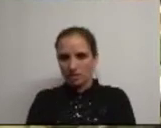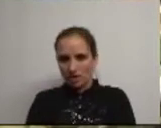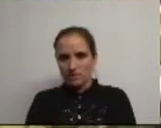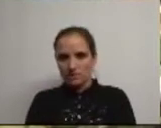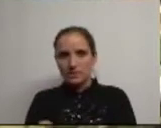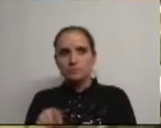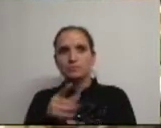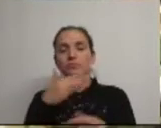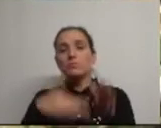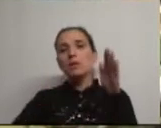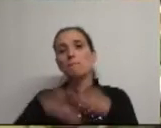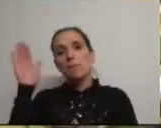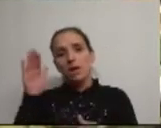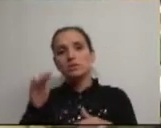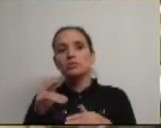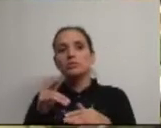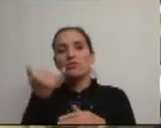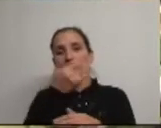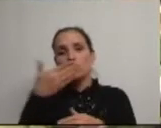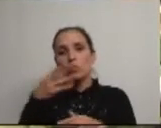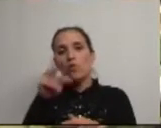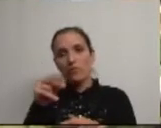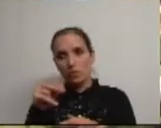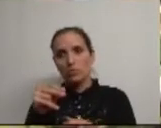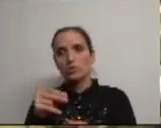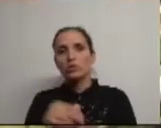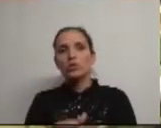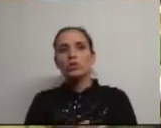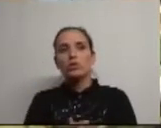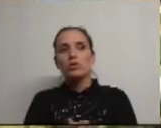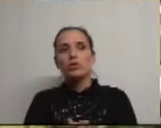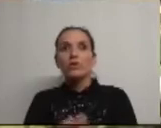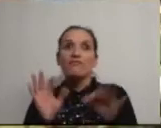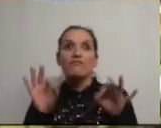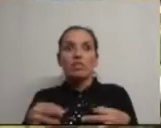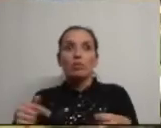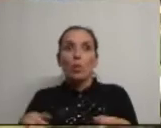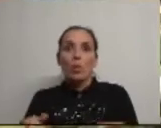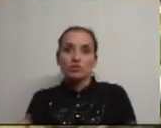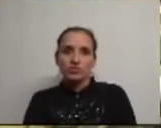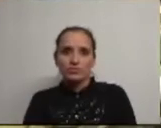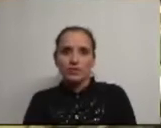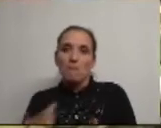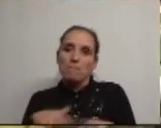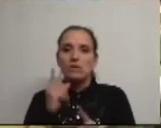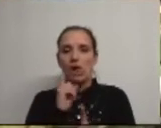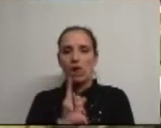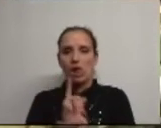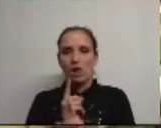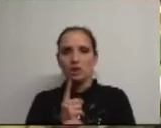Portanto, o prazo de limite de inscrição termina a 21 de novembro, ou seja, terminaria hoje, ainda assim,